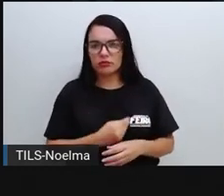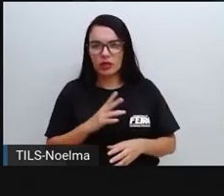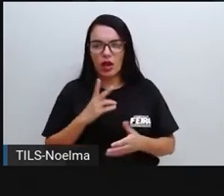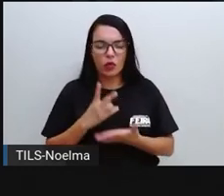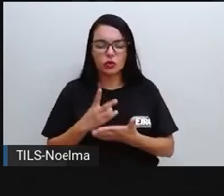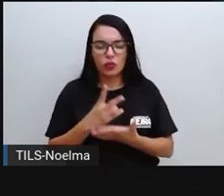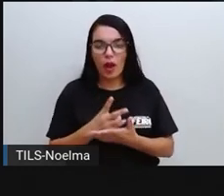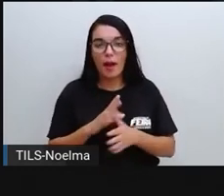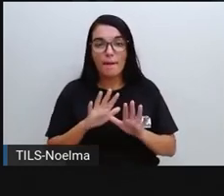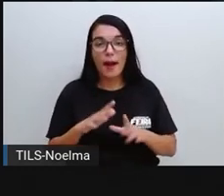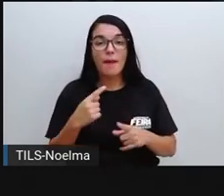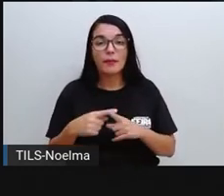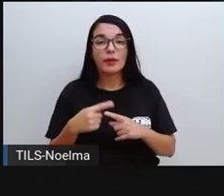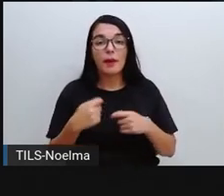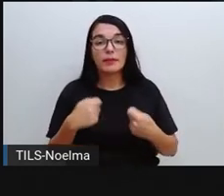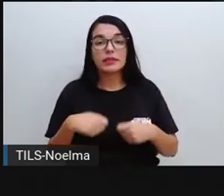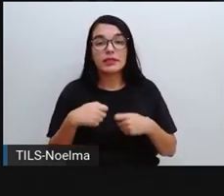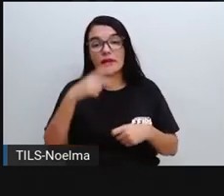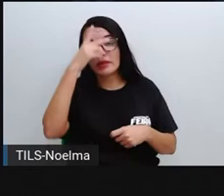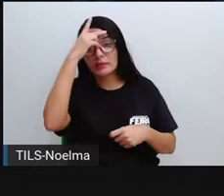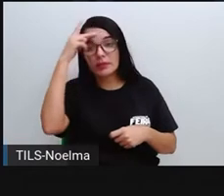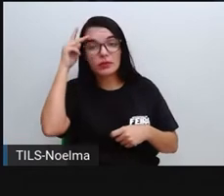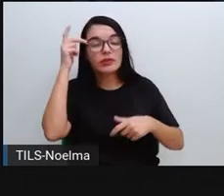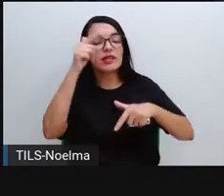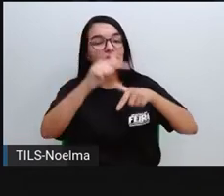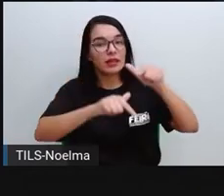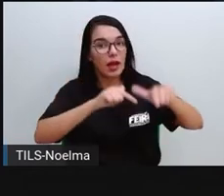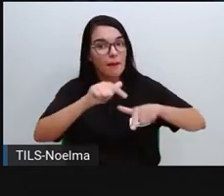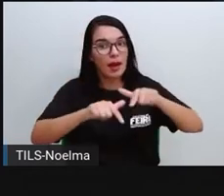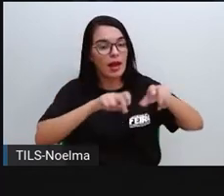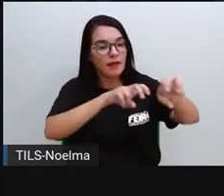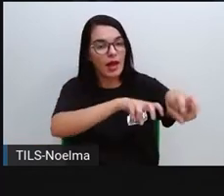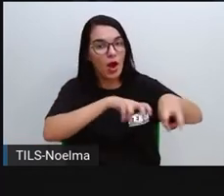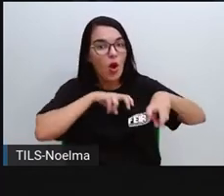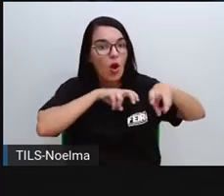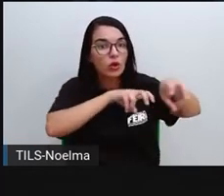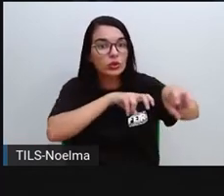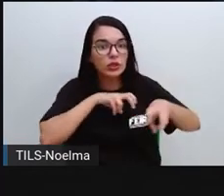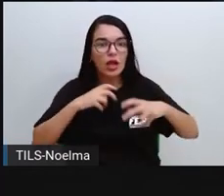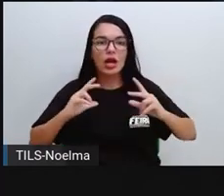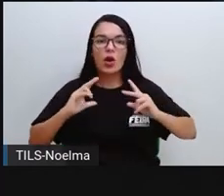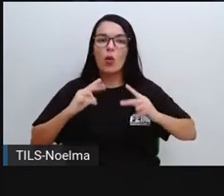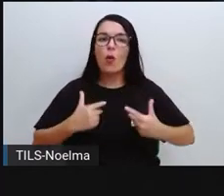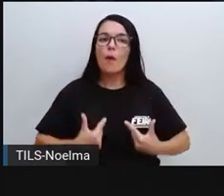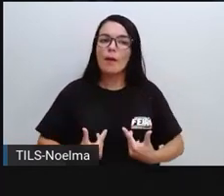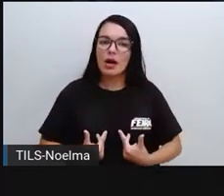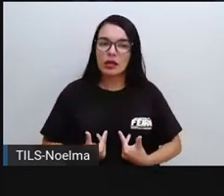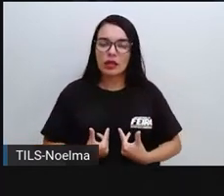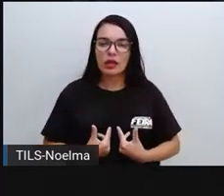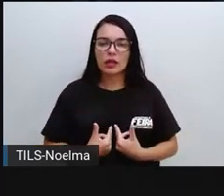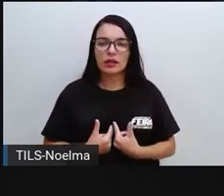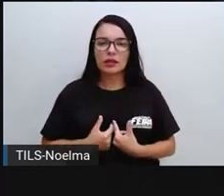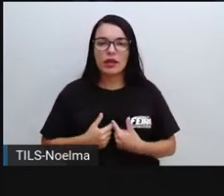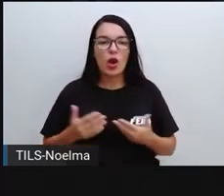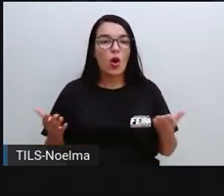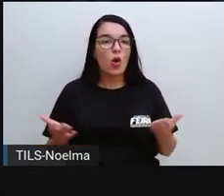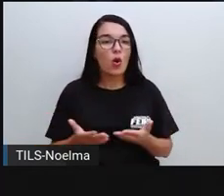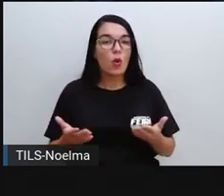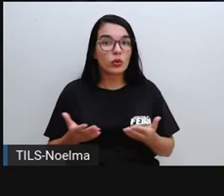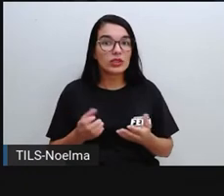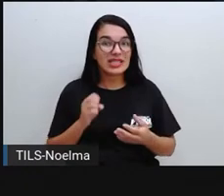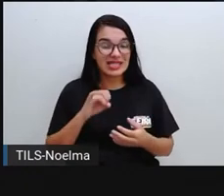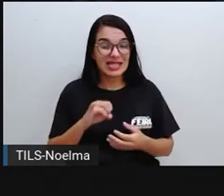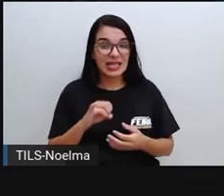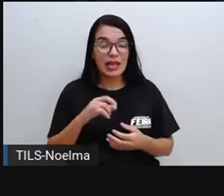Isso porque se precisava da mão de obra humana, né? Para desenvolver esse tipo de atividade. E aí, para se produzir